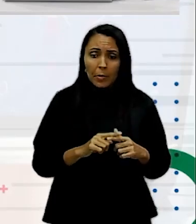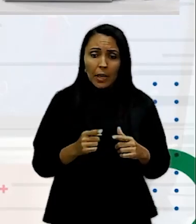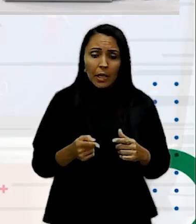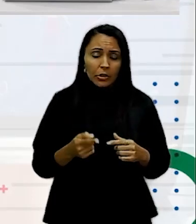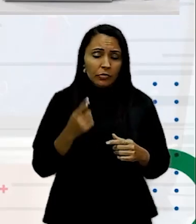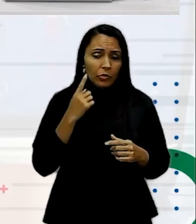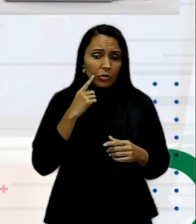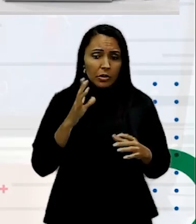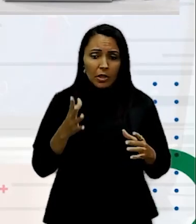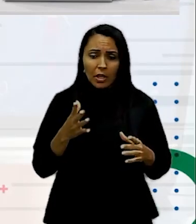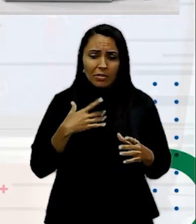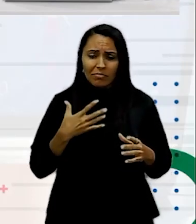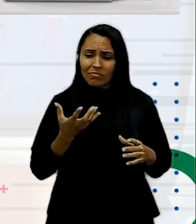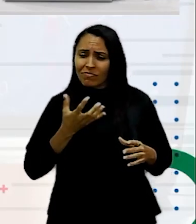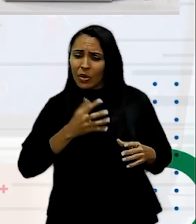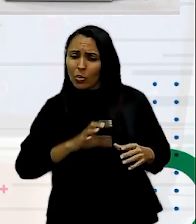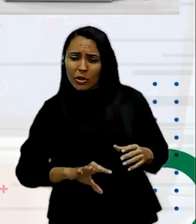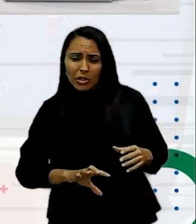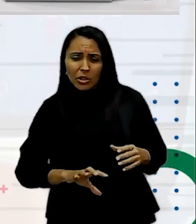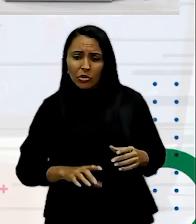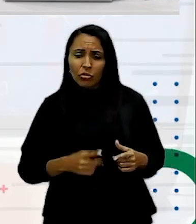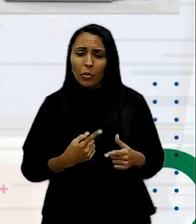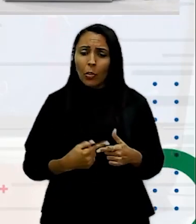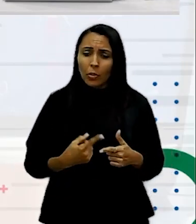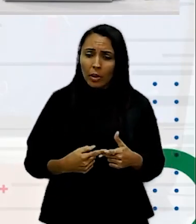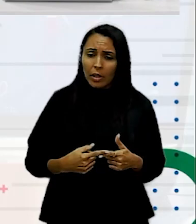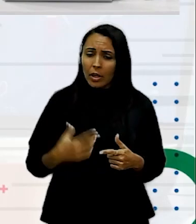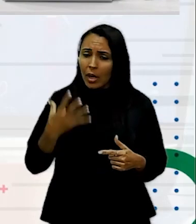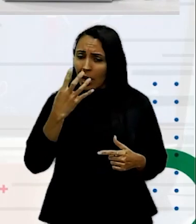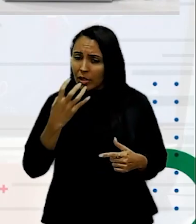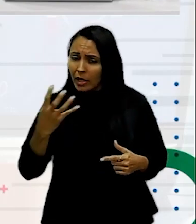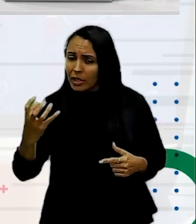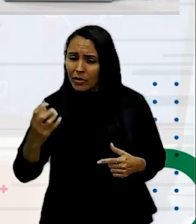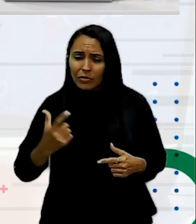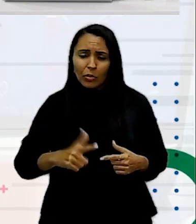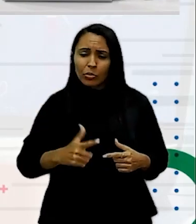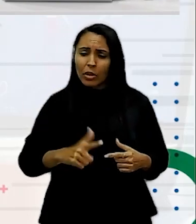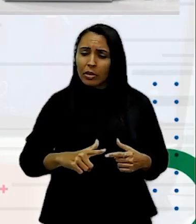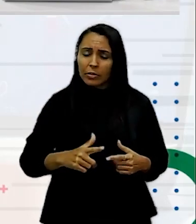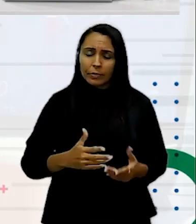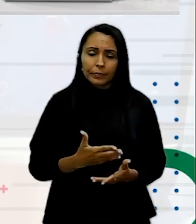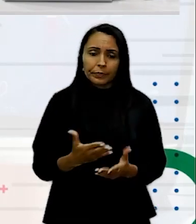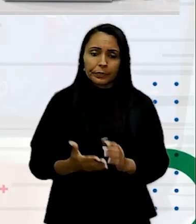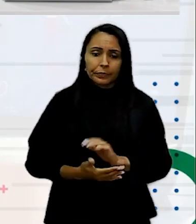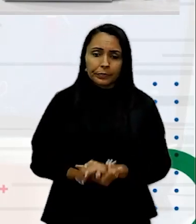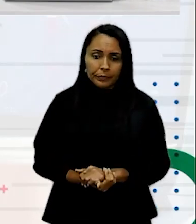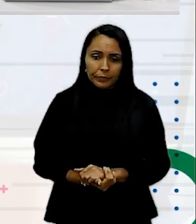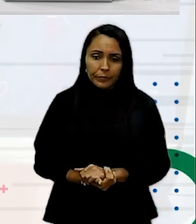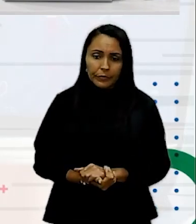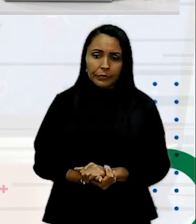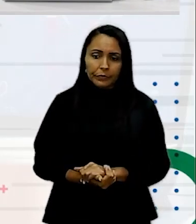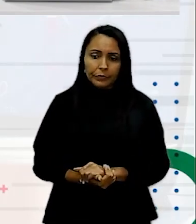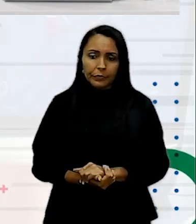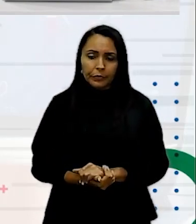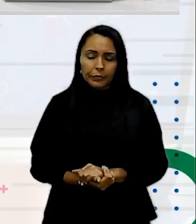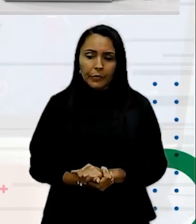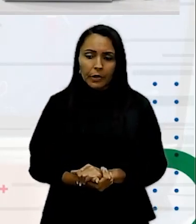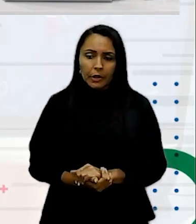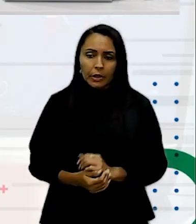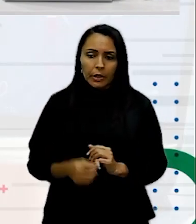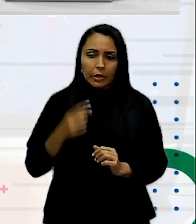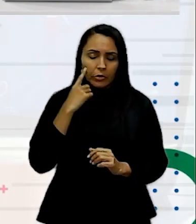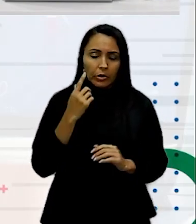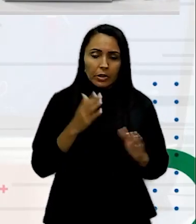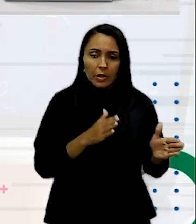Não quis usar Porque não estava Convidativo Se um site Não se preocupa Nem Nessa parte